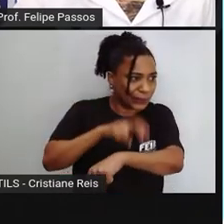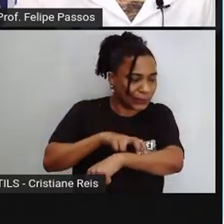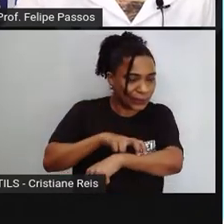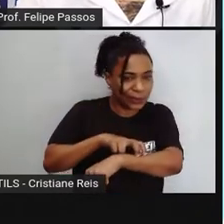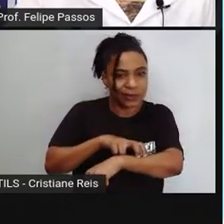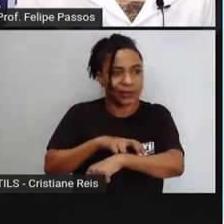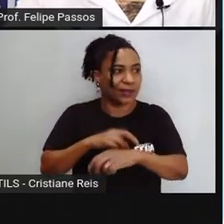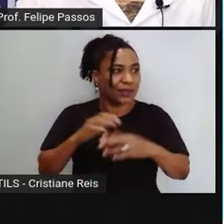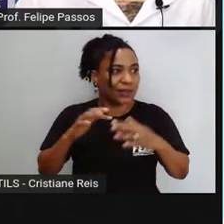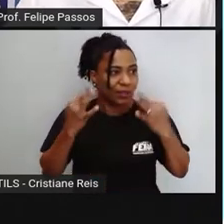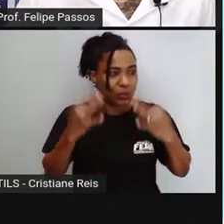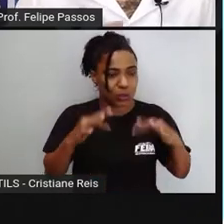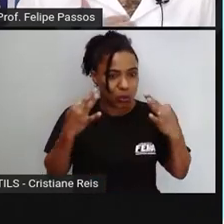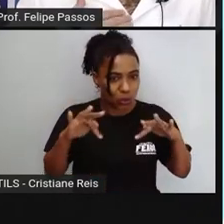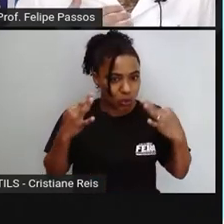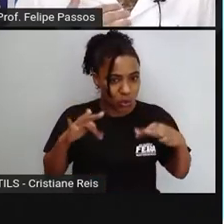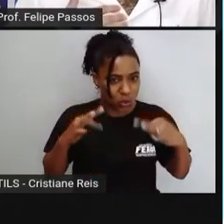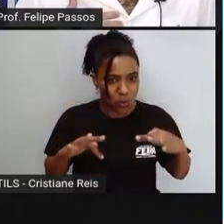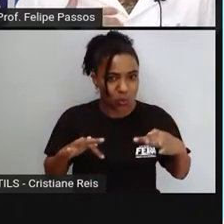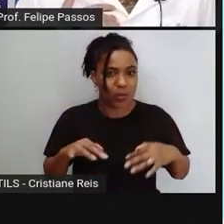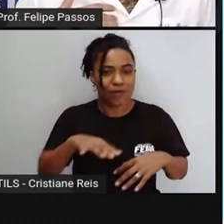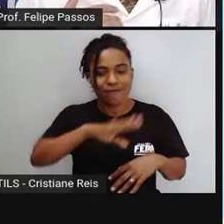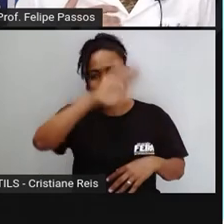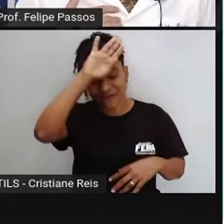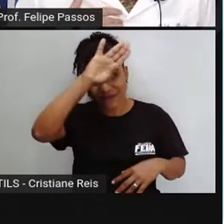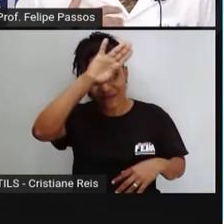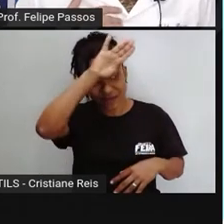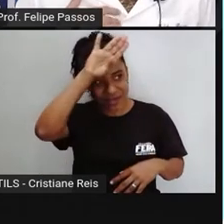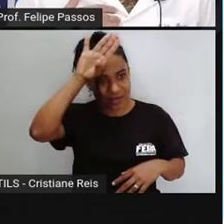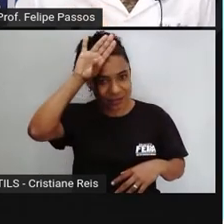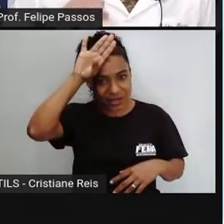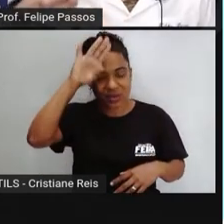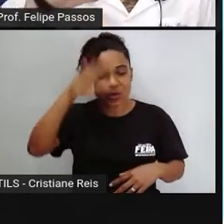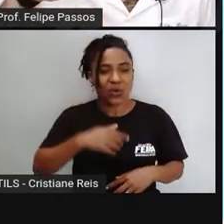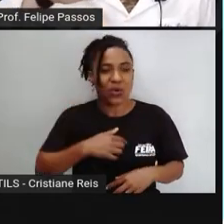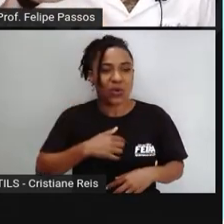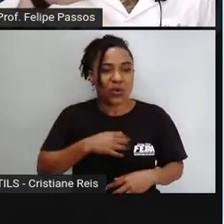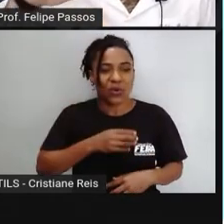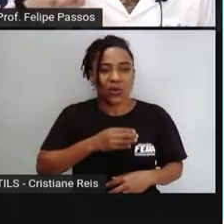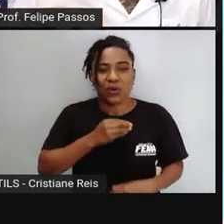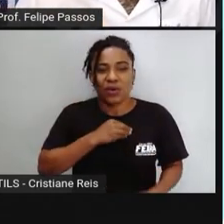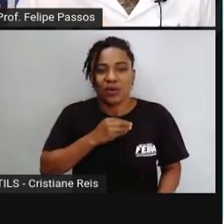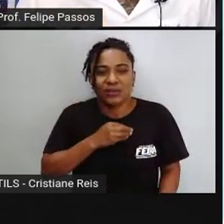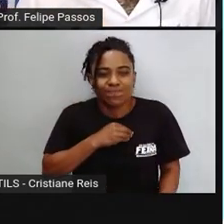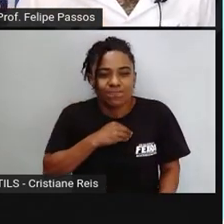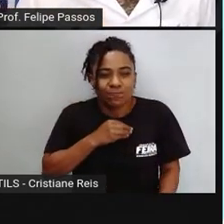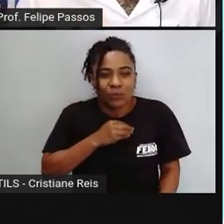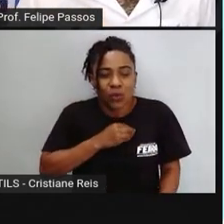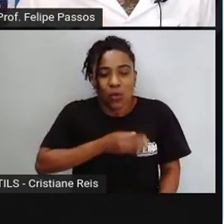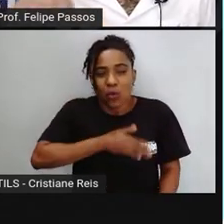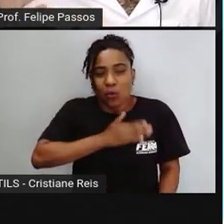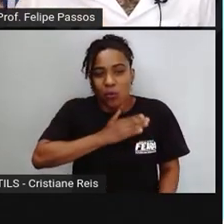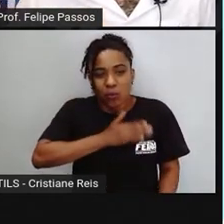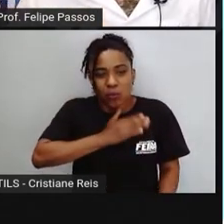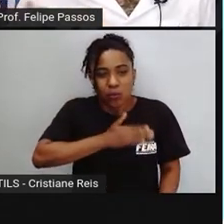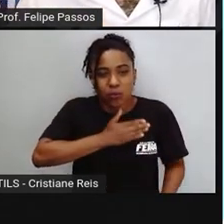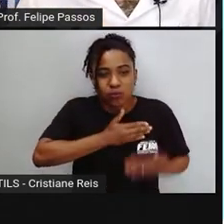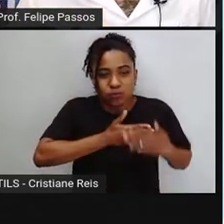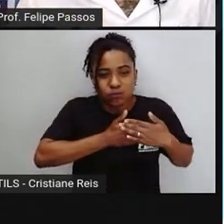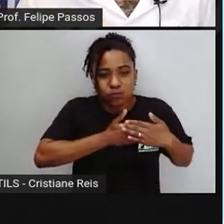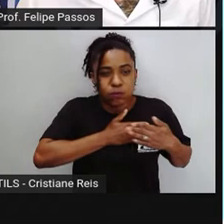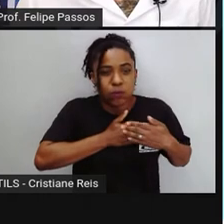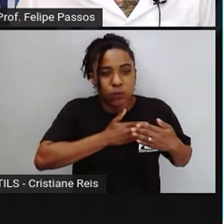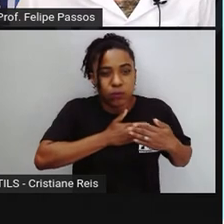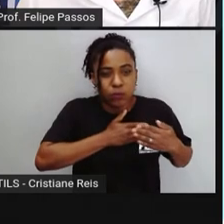dor no local, febre, taquicardia, então o coração começa a acelerar. A pessoa pode ter